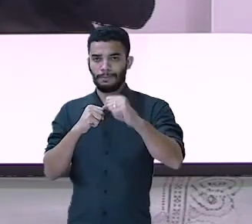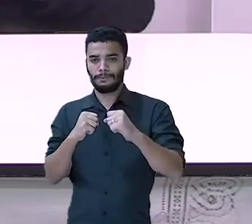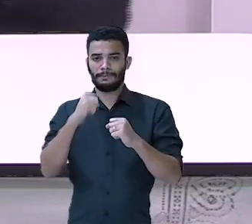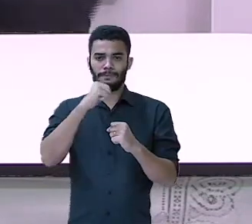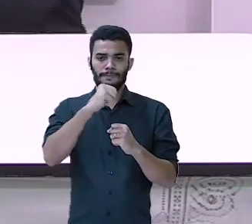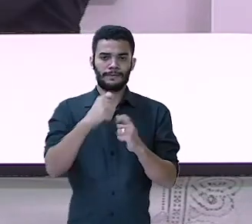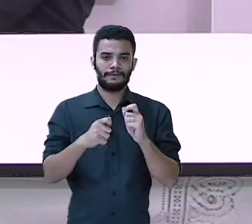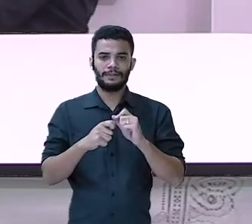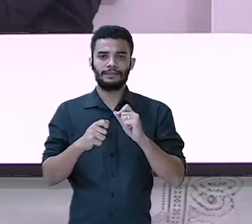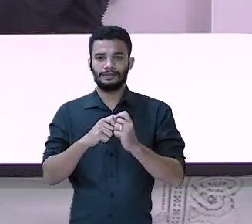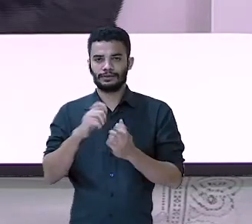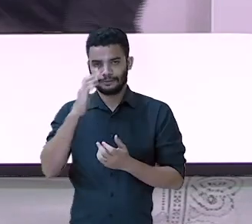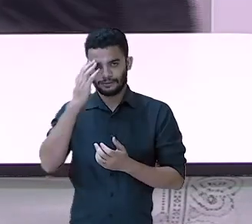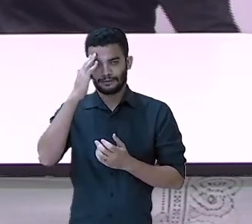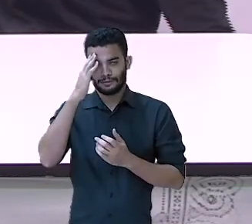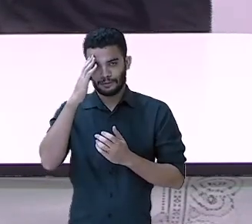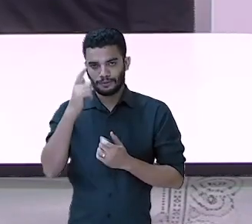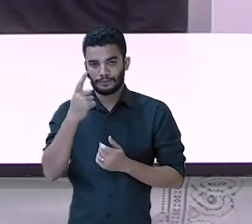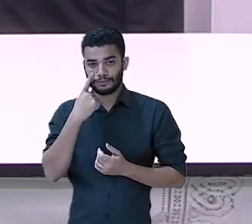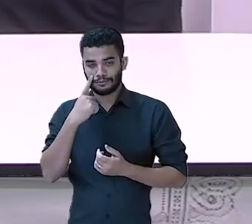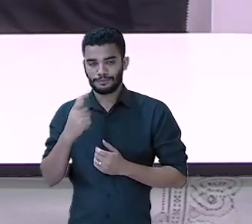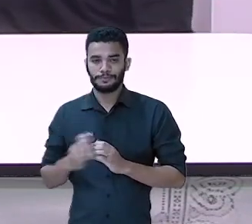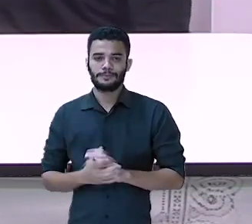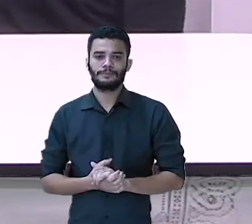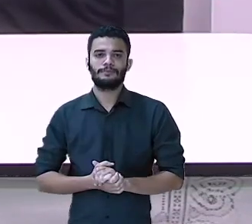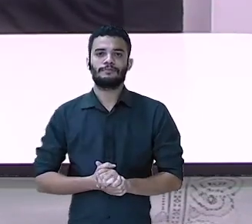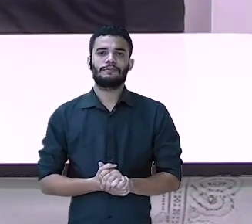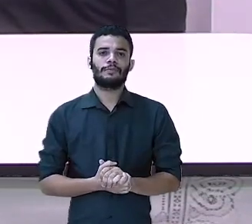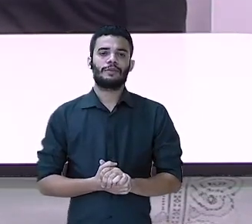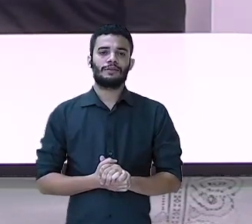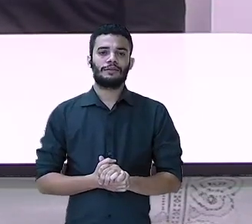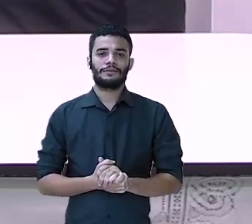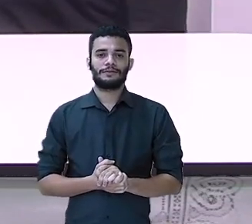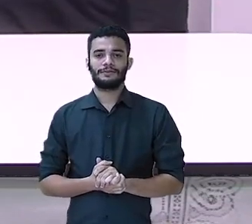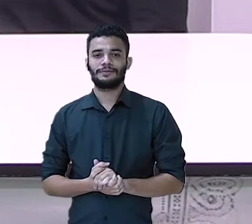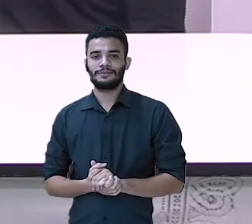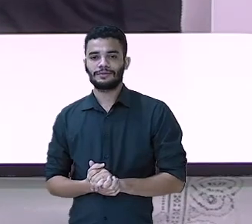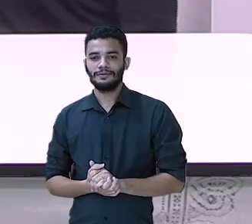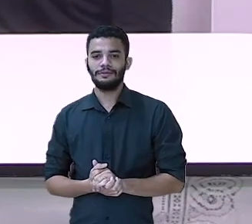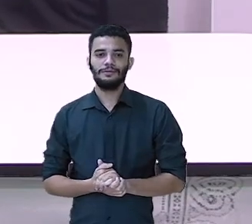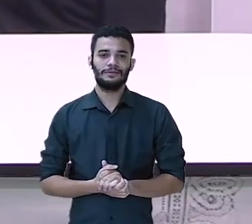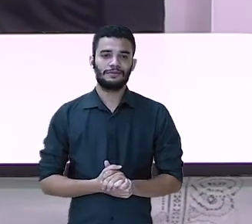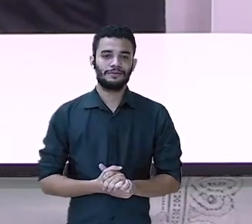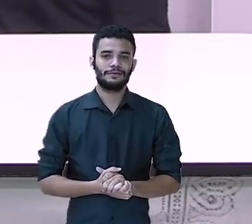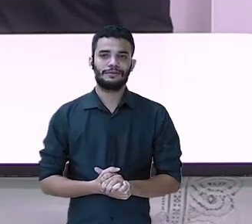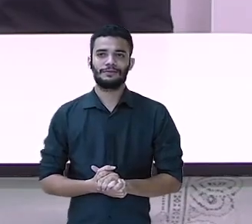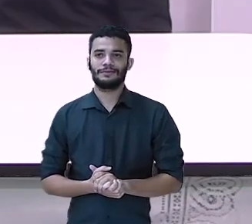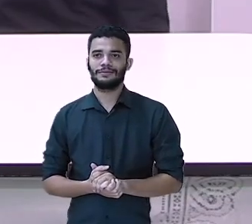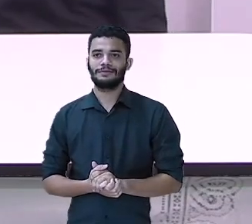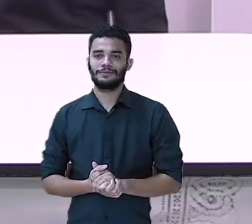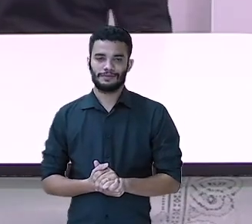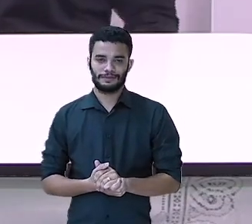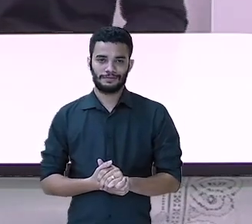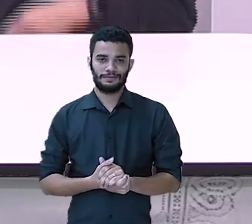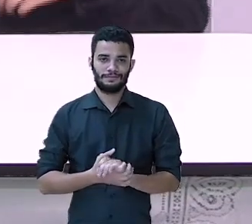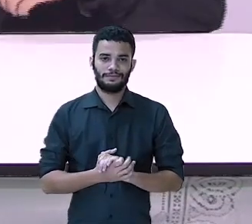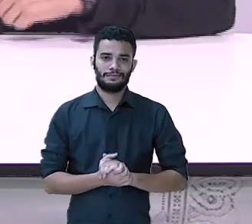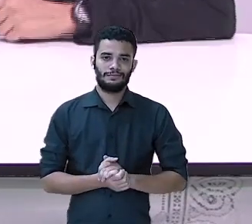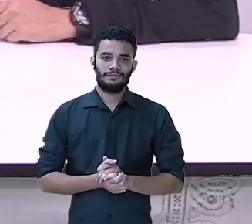o soco. Pode começar. Um, dois, três, quatro, cinco, seis.